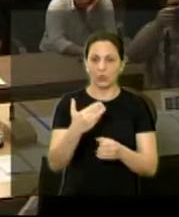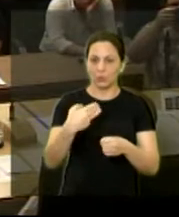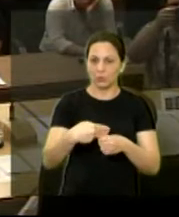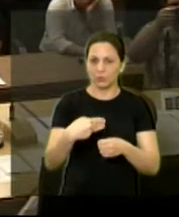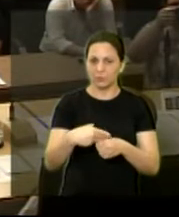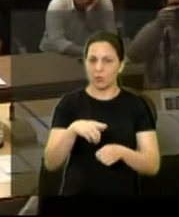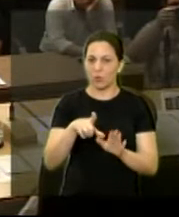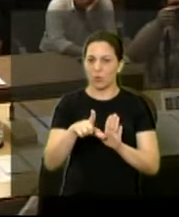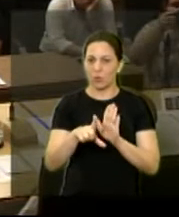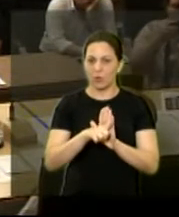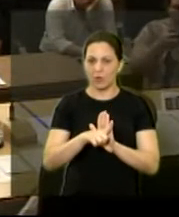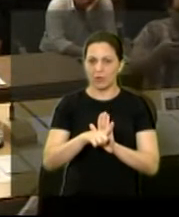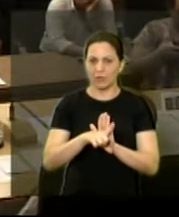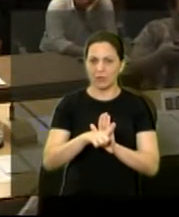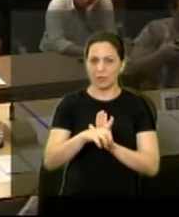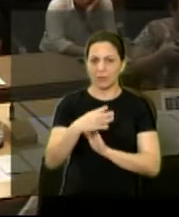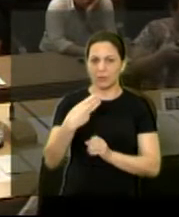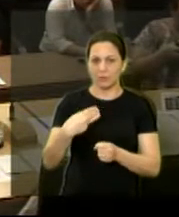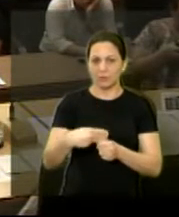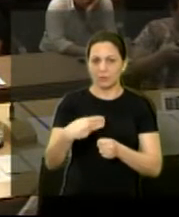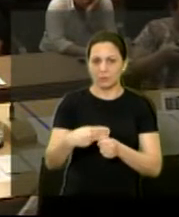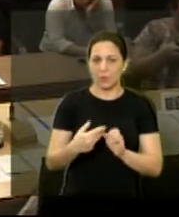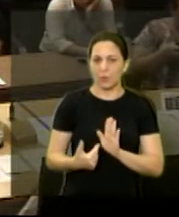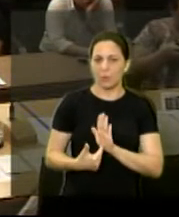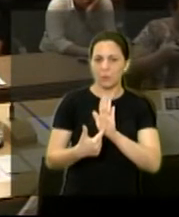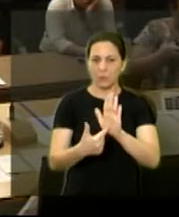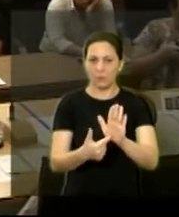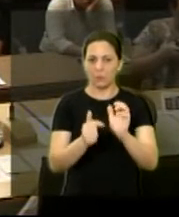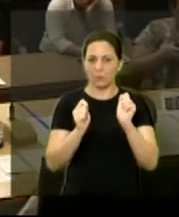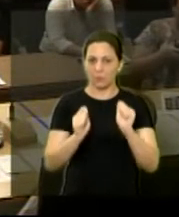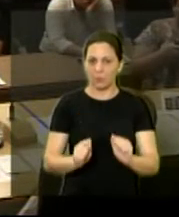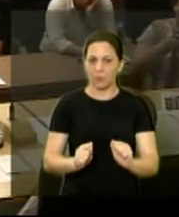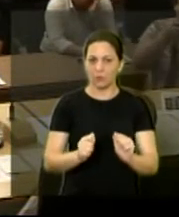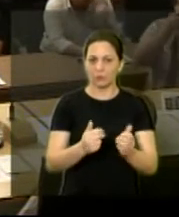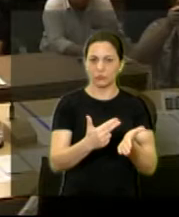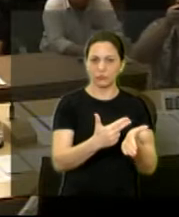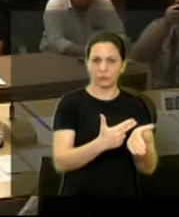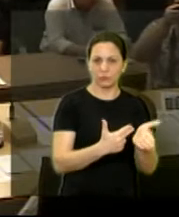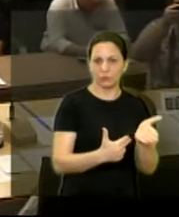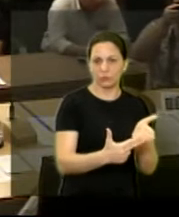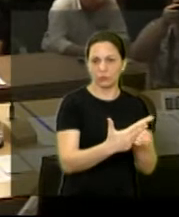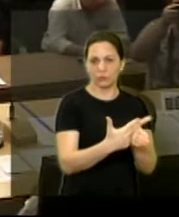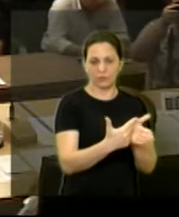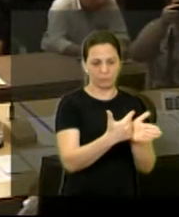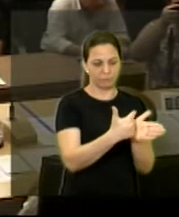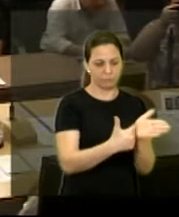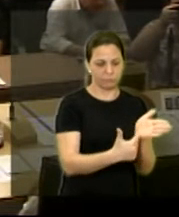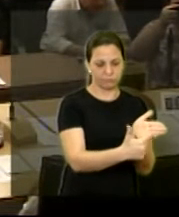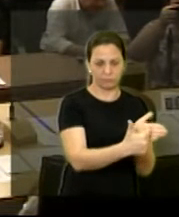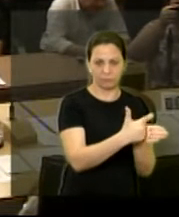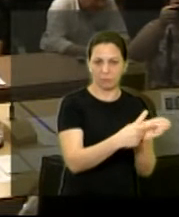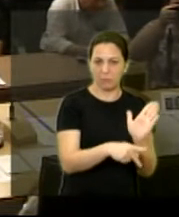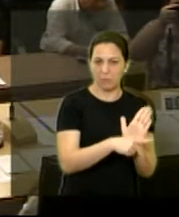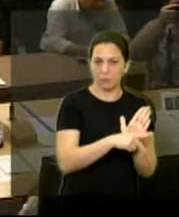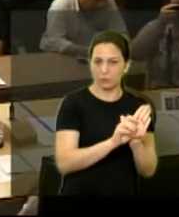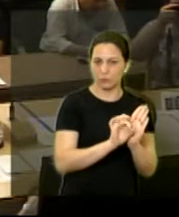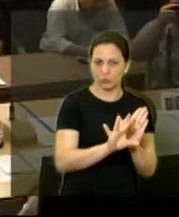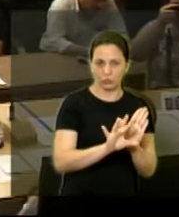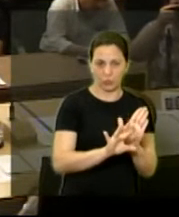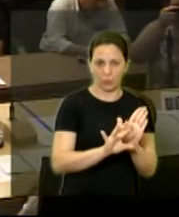que possibilita você apresentar só o contorno da edificação porém você está sujeito